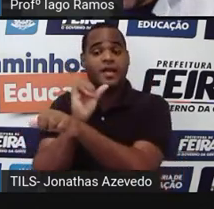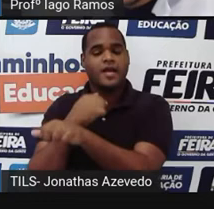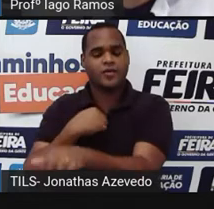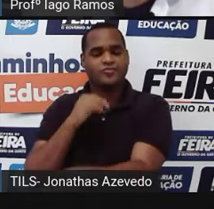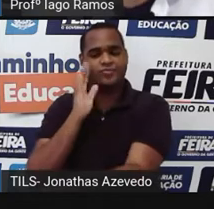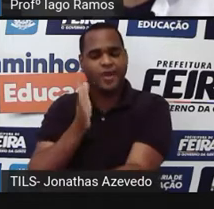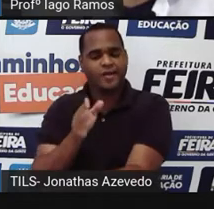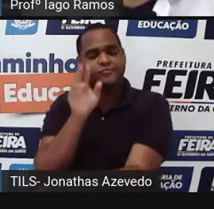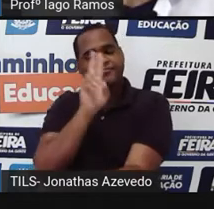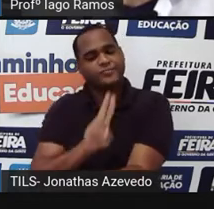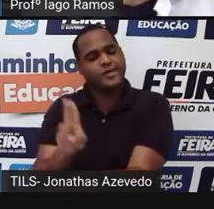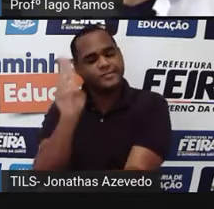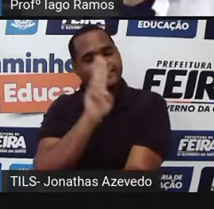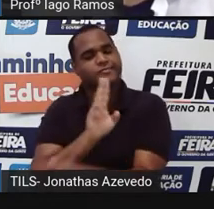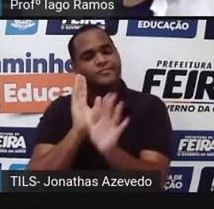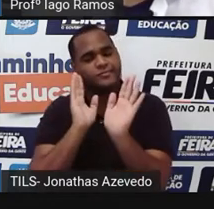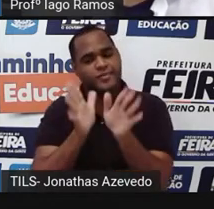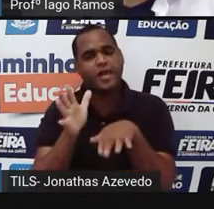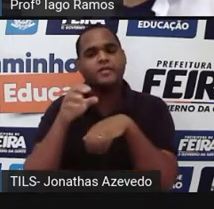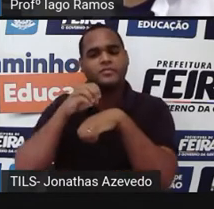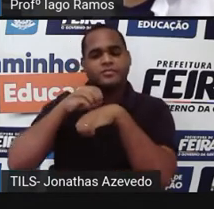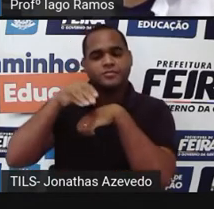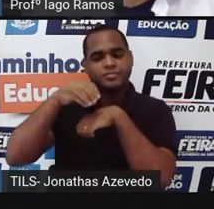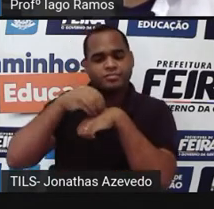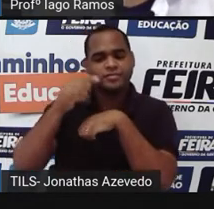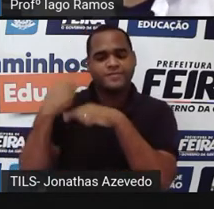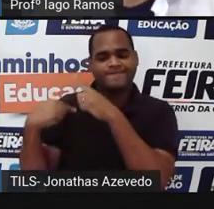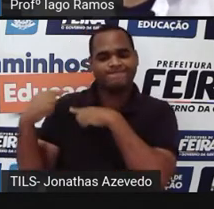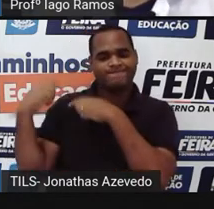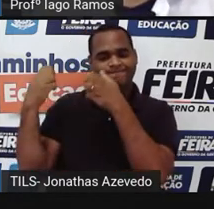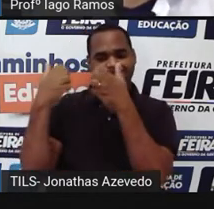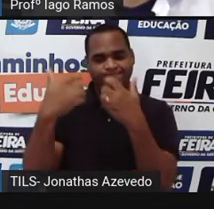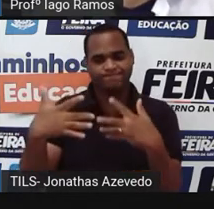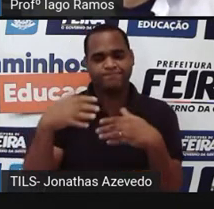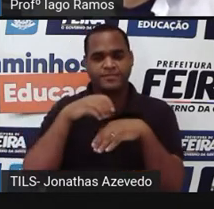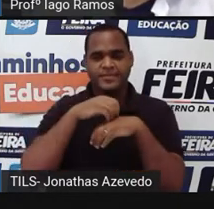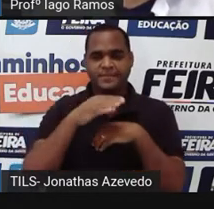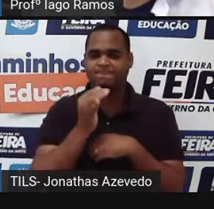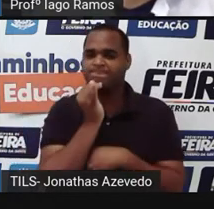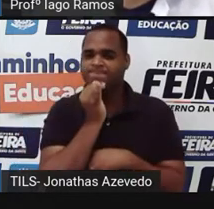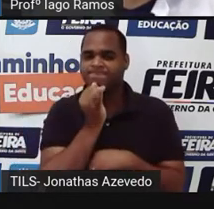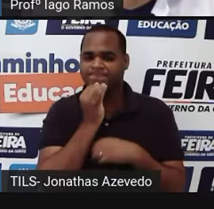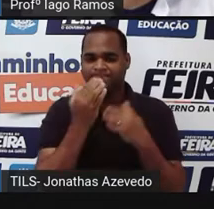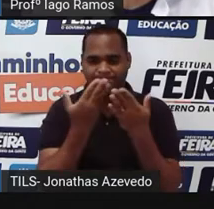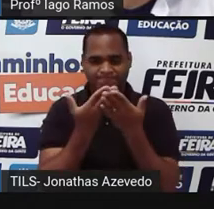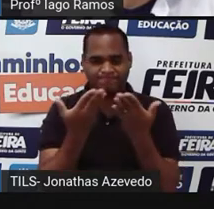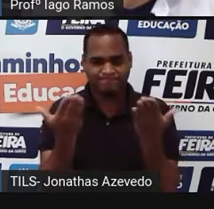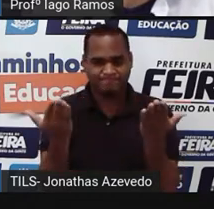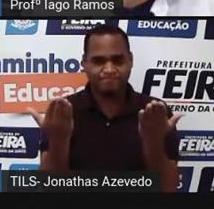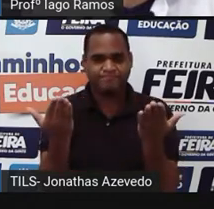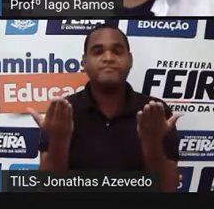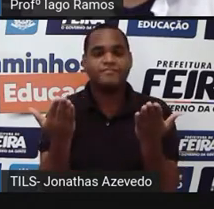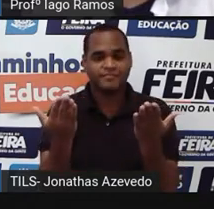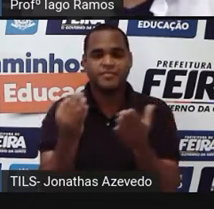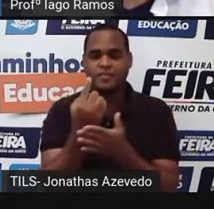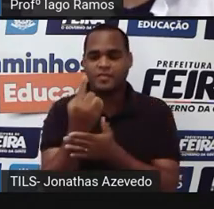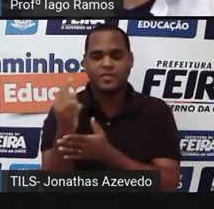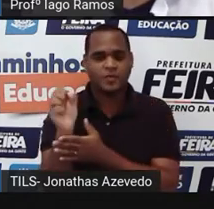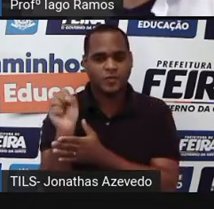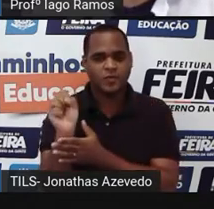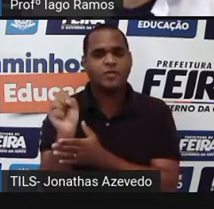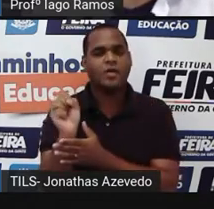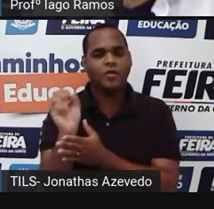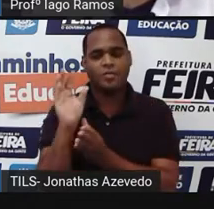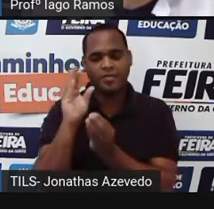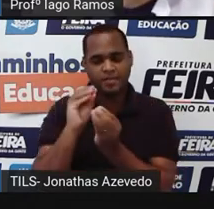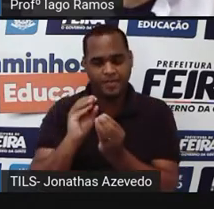já trouxe aqui para a aula anterior a essa. Então, por exemplo, 118 eu decomponho